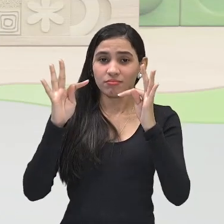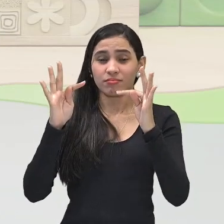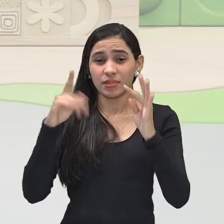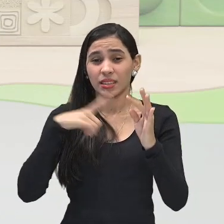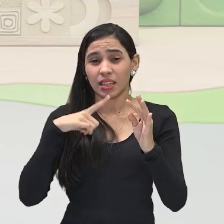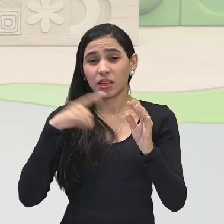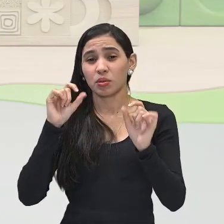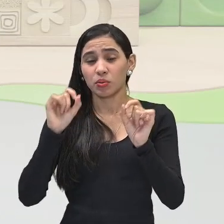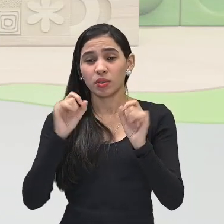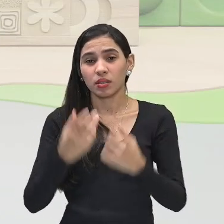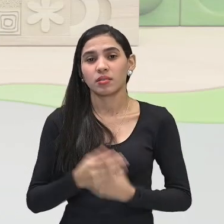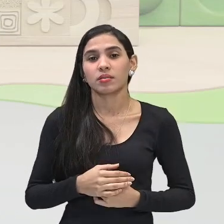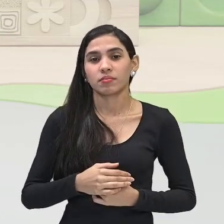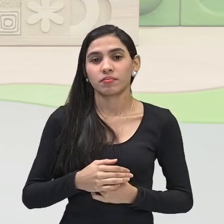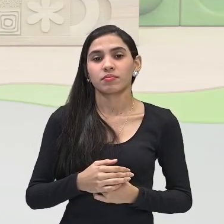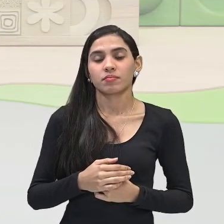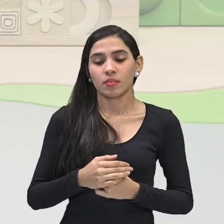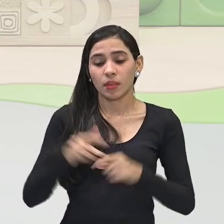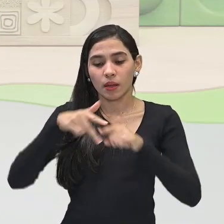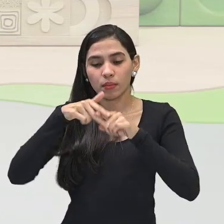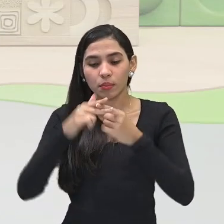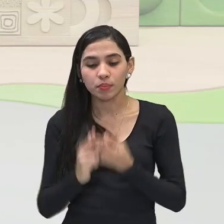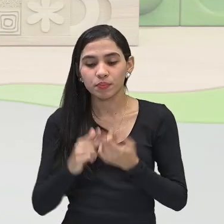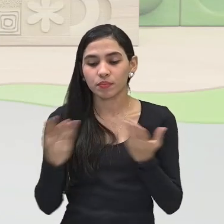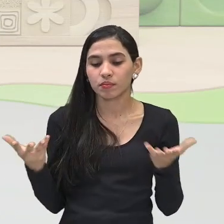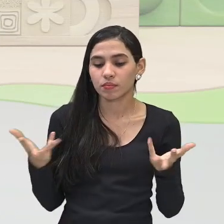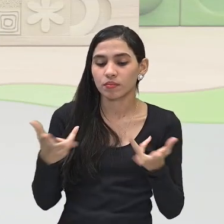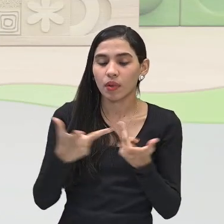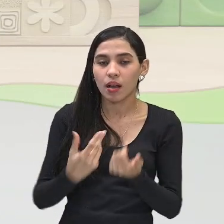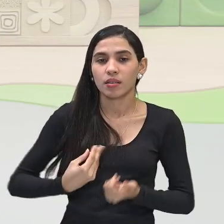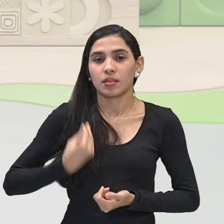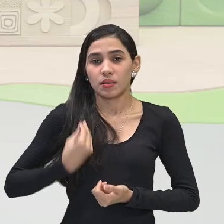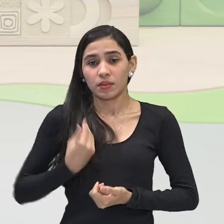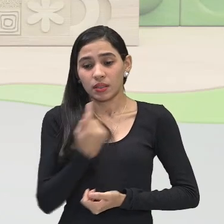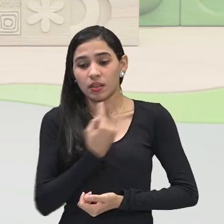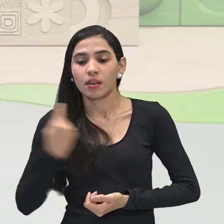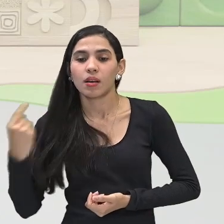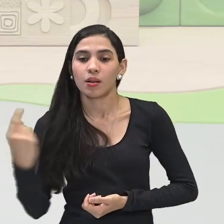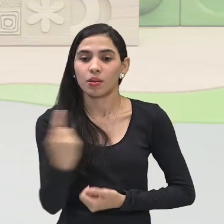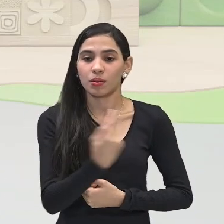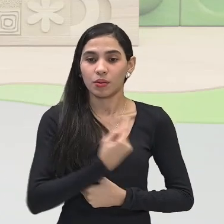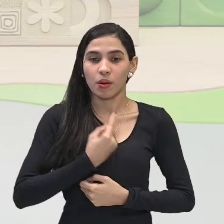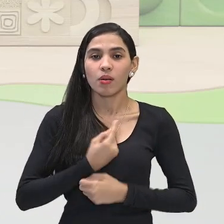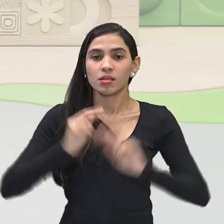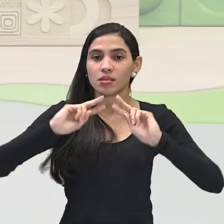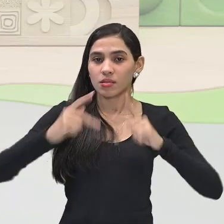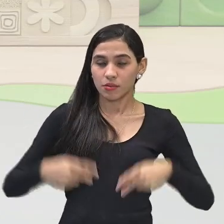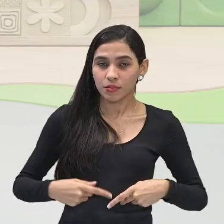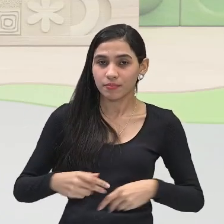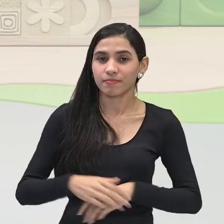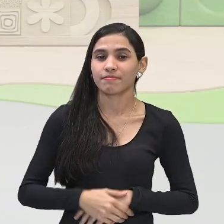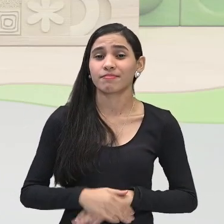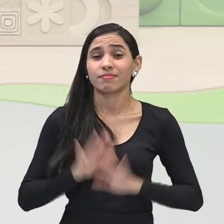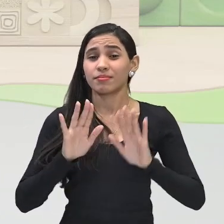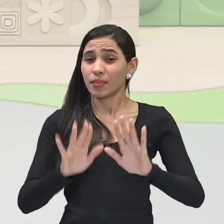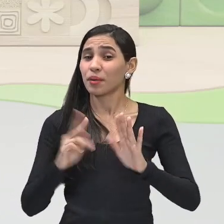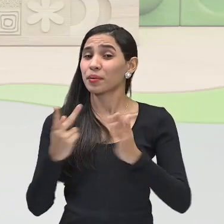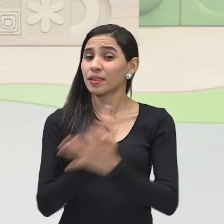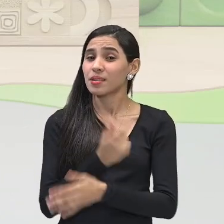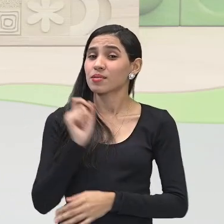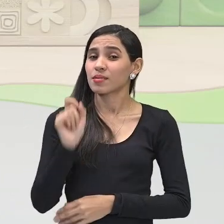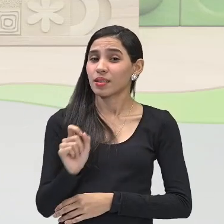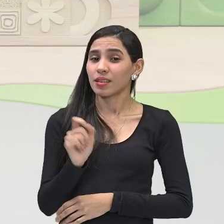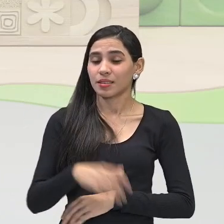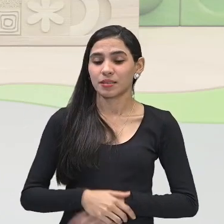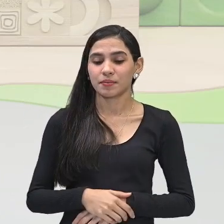né, para a sobrevivência, manter a qualidade de vida, nossa, né, dos seres humanos. Só que, a